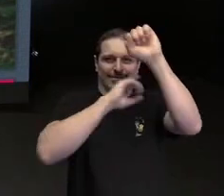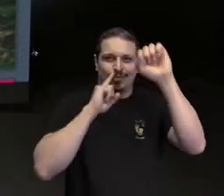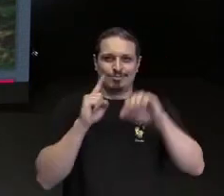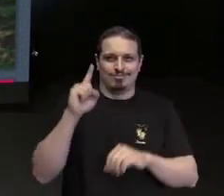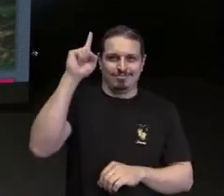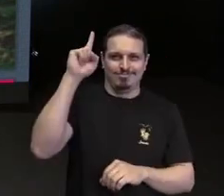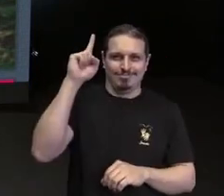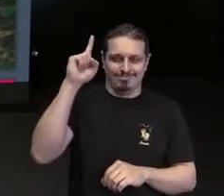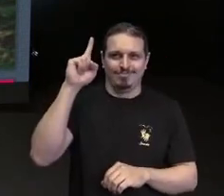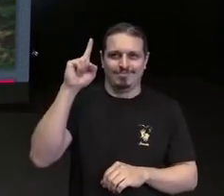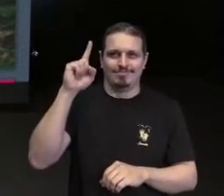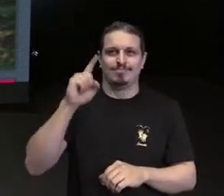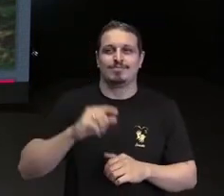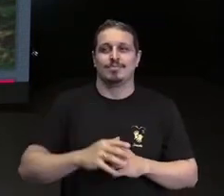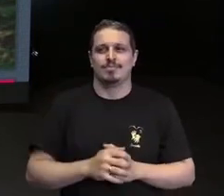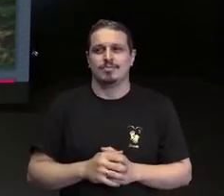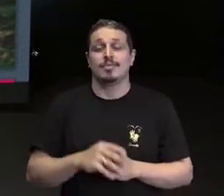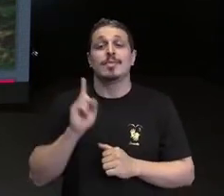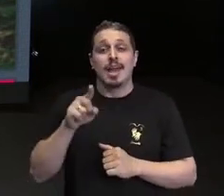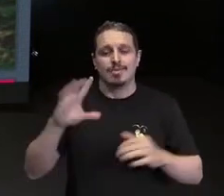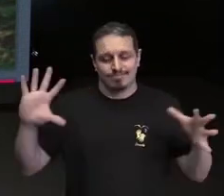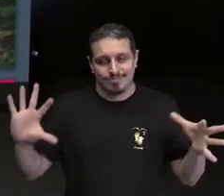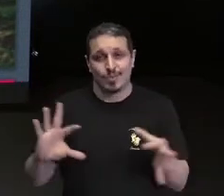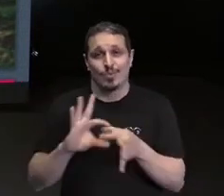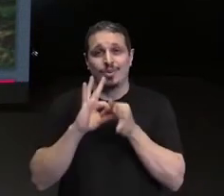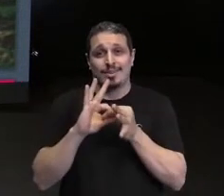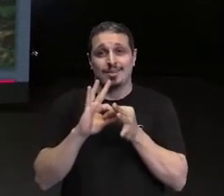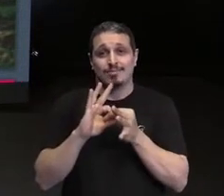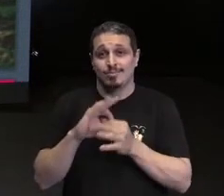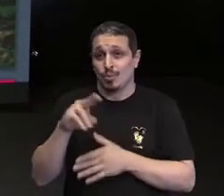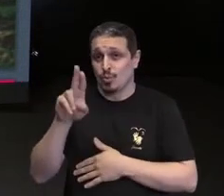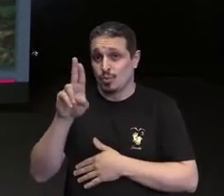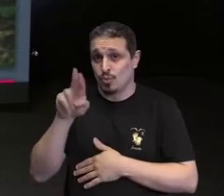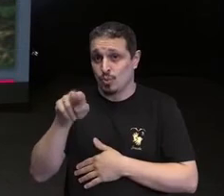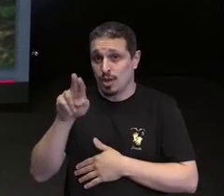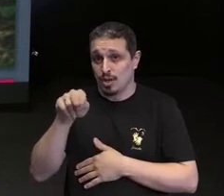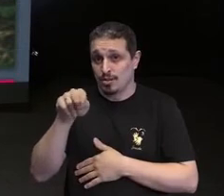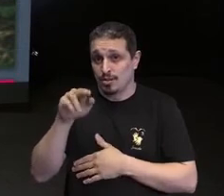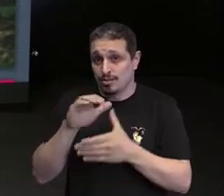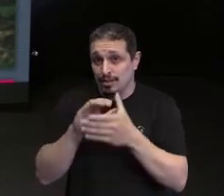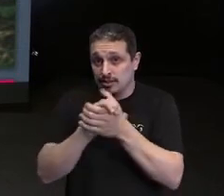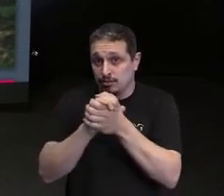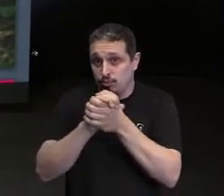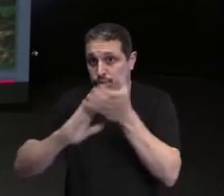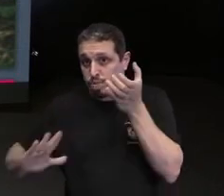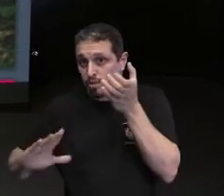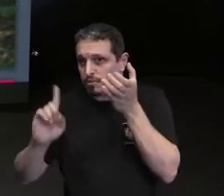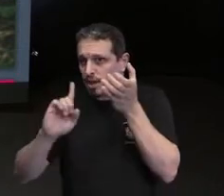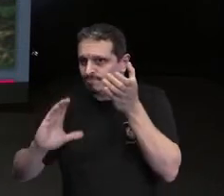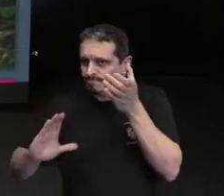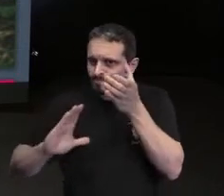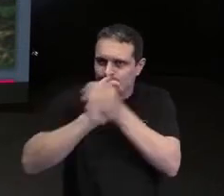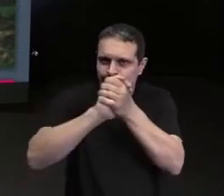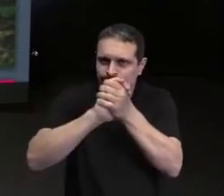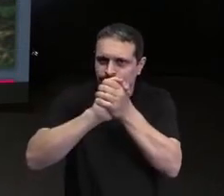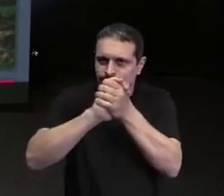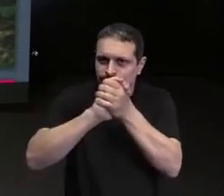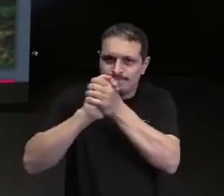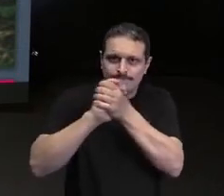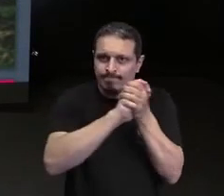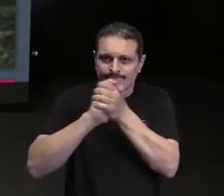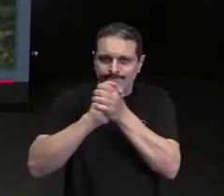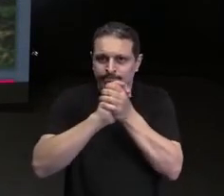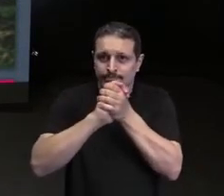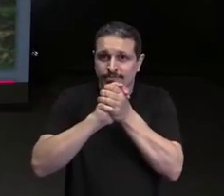Nós não podemos largar a mão da criança diversa e deixar com que ela ela tenha como único recurso na sua